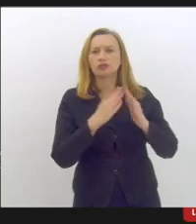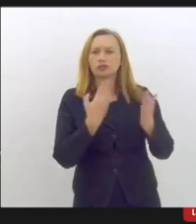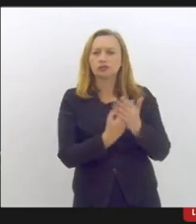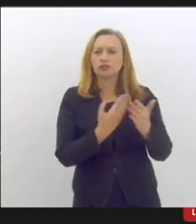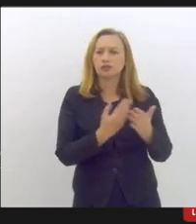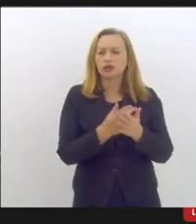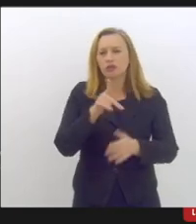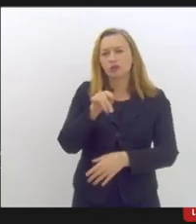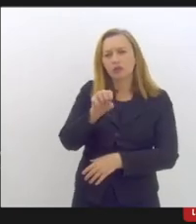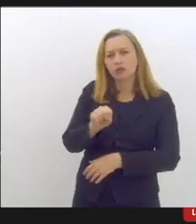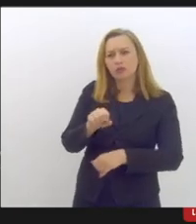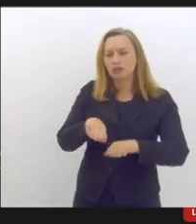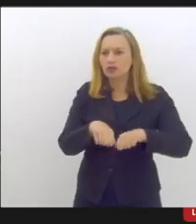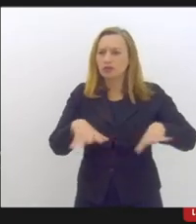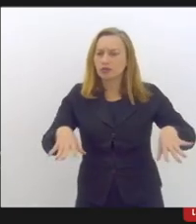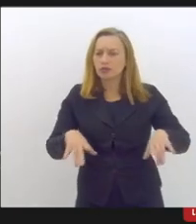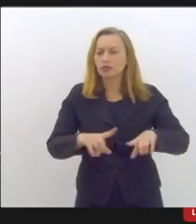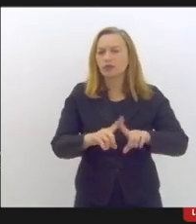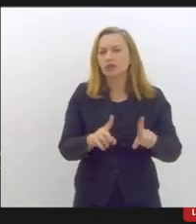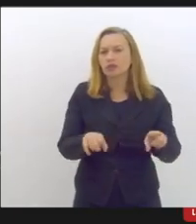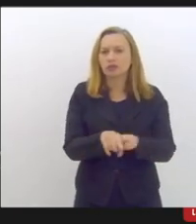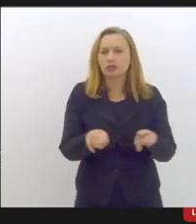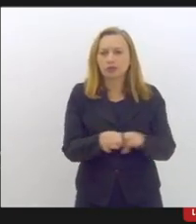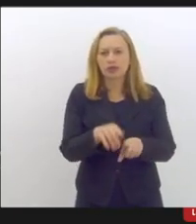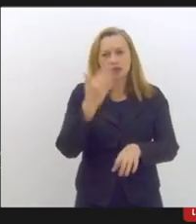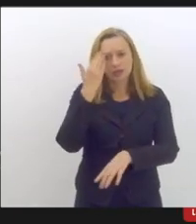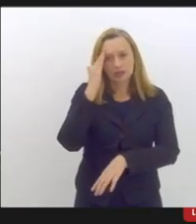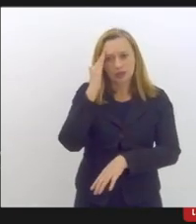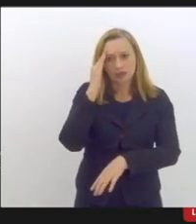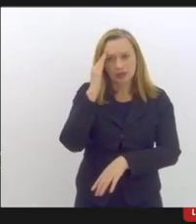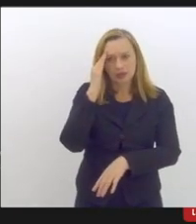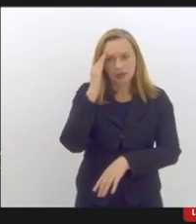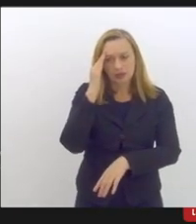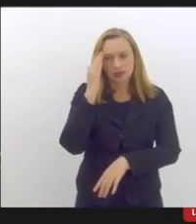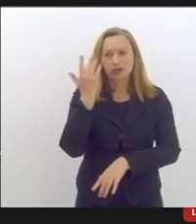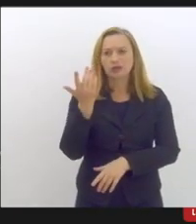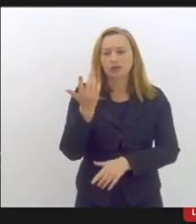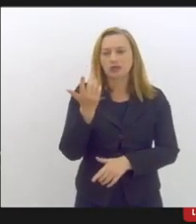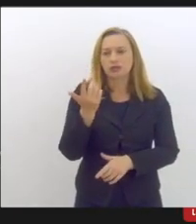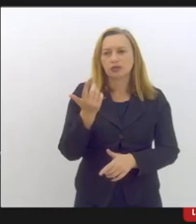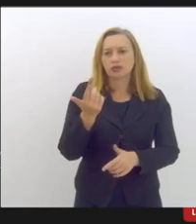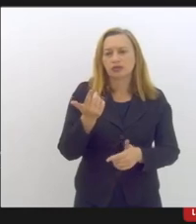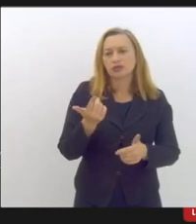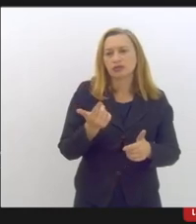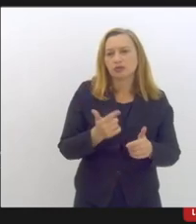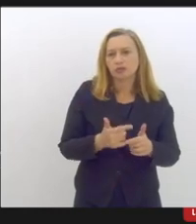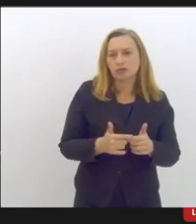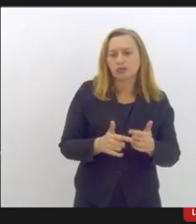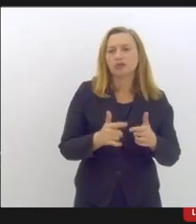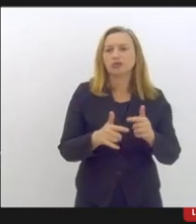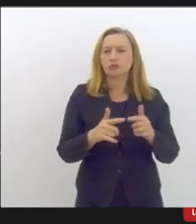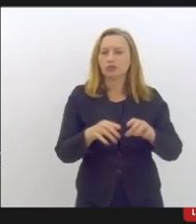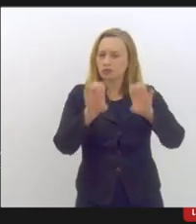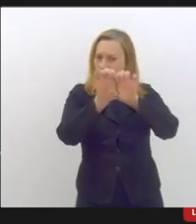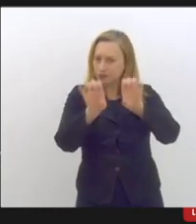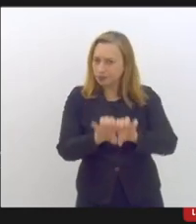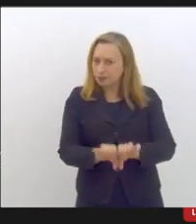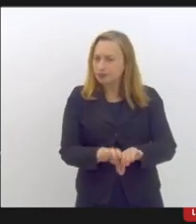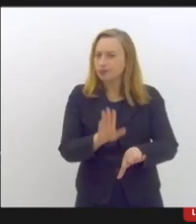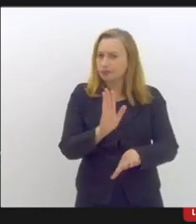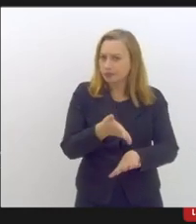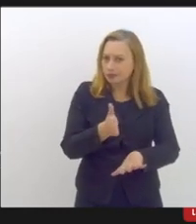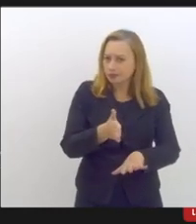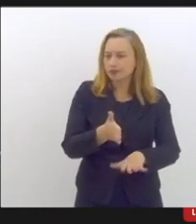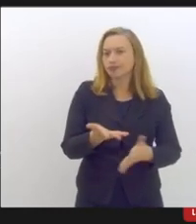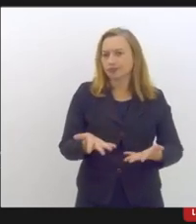pandemia mas também entendendo que isso é um agravamento né de uma estrutura que já tá aí bem difícil desmontada há algum